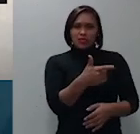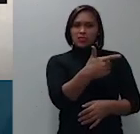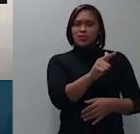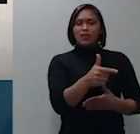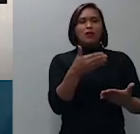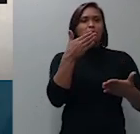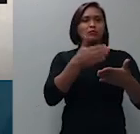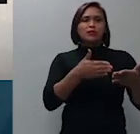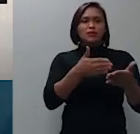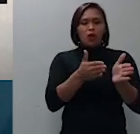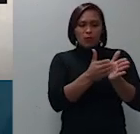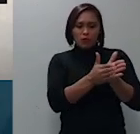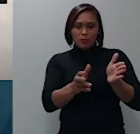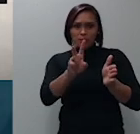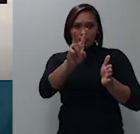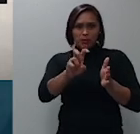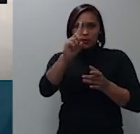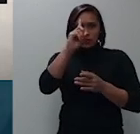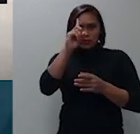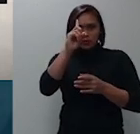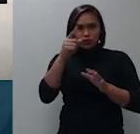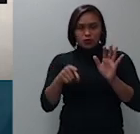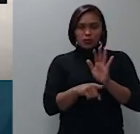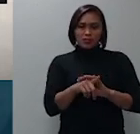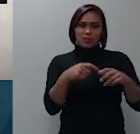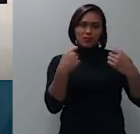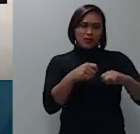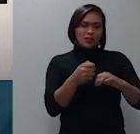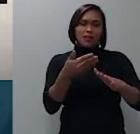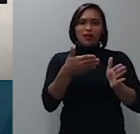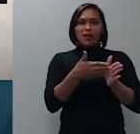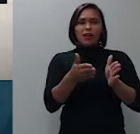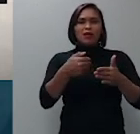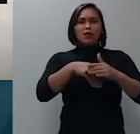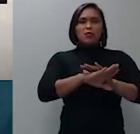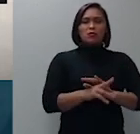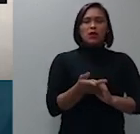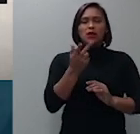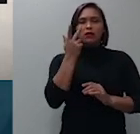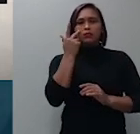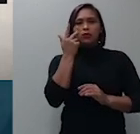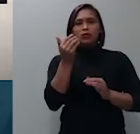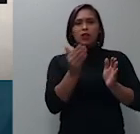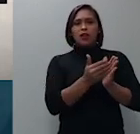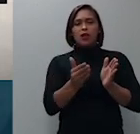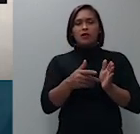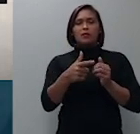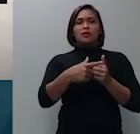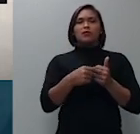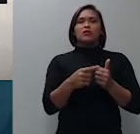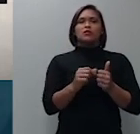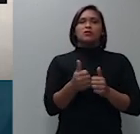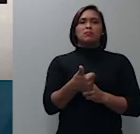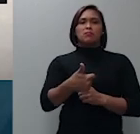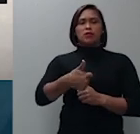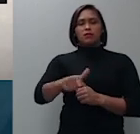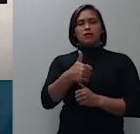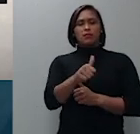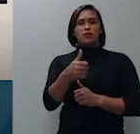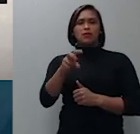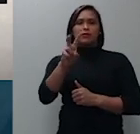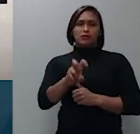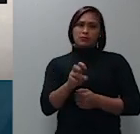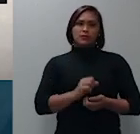por agravo de instrumento ele tem que impugnar naturalmente pelo rol do artigo 1015 pois é por isso que eu digo